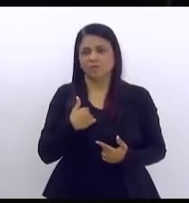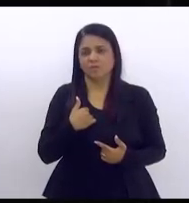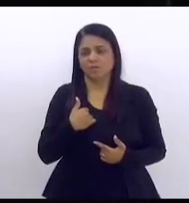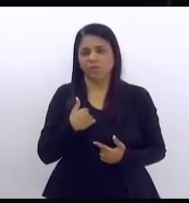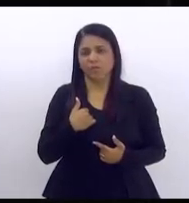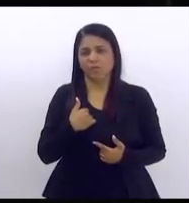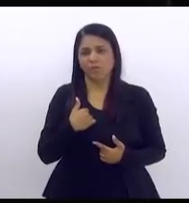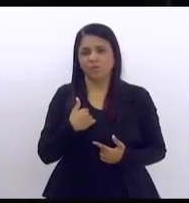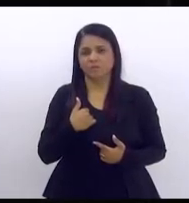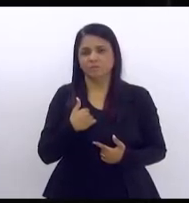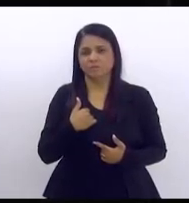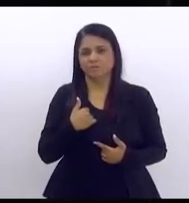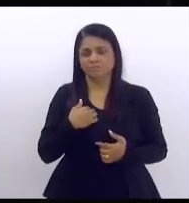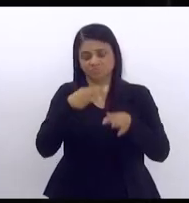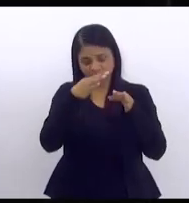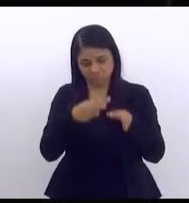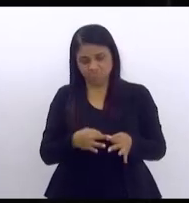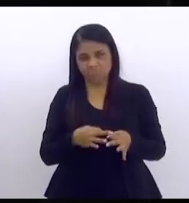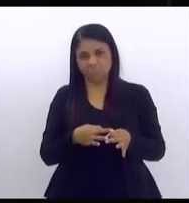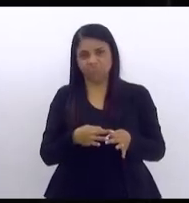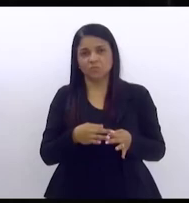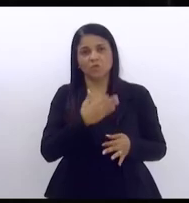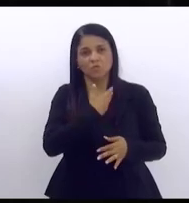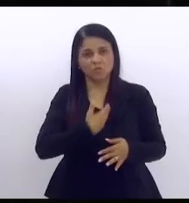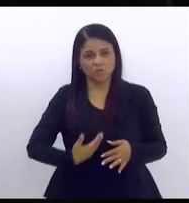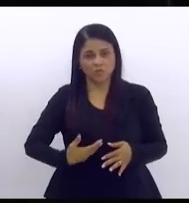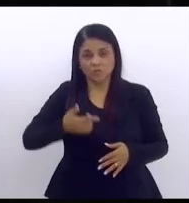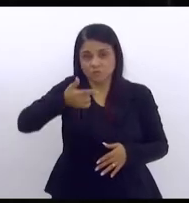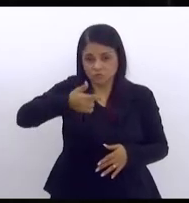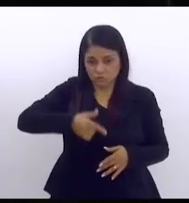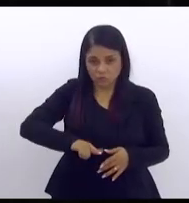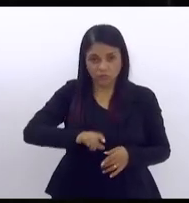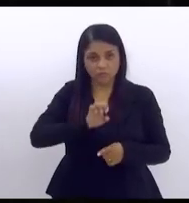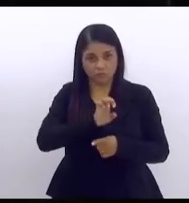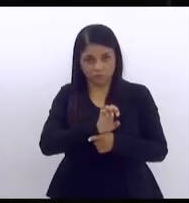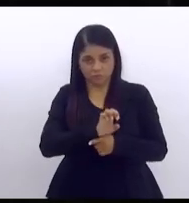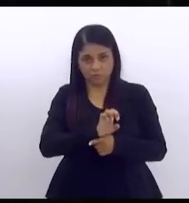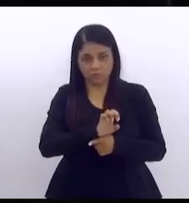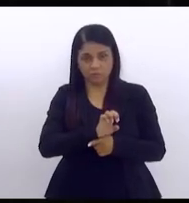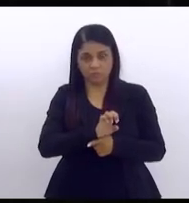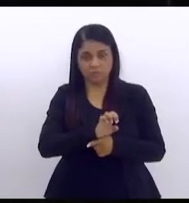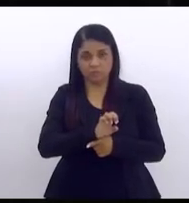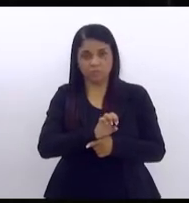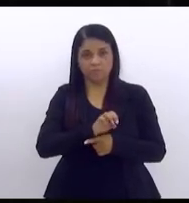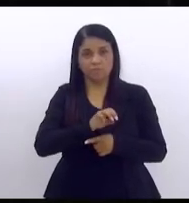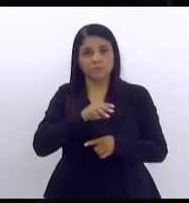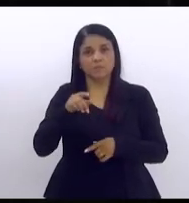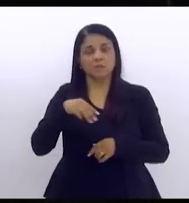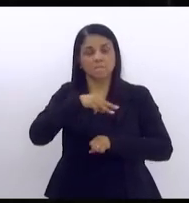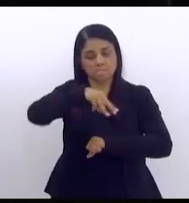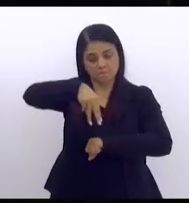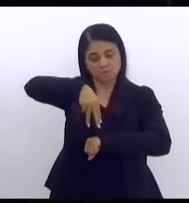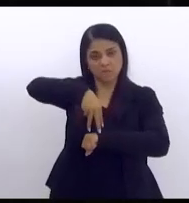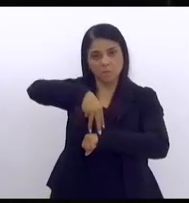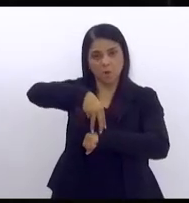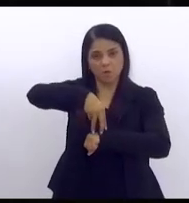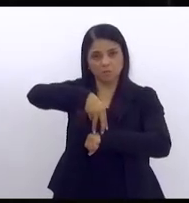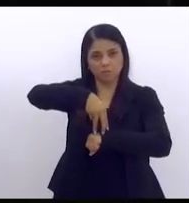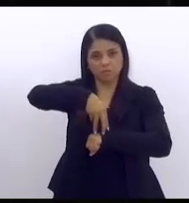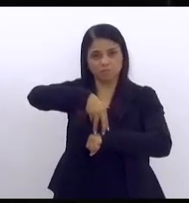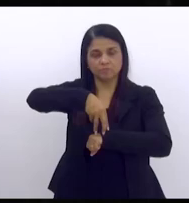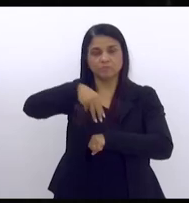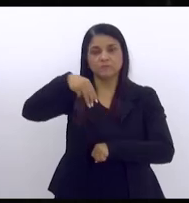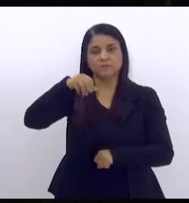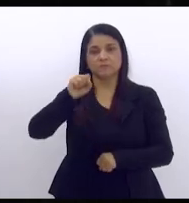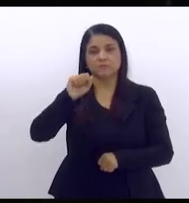é novamente o governo do estado pegar o sambódromo esse decreto que foi